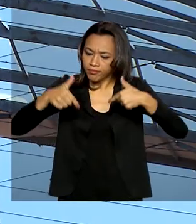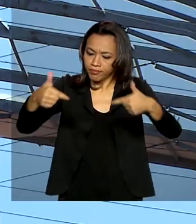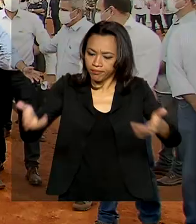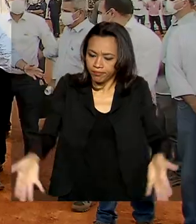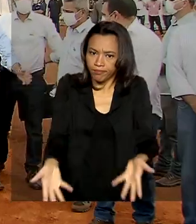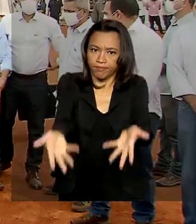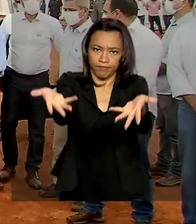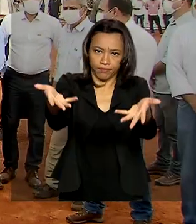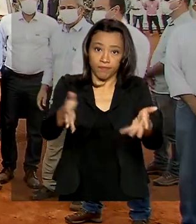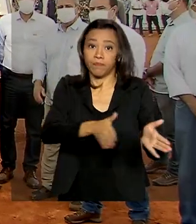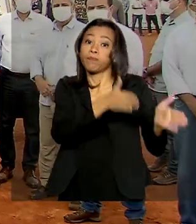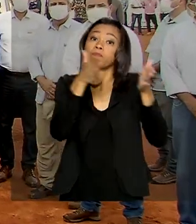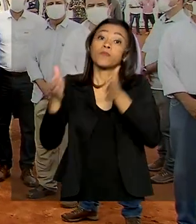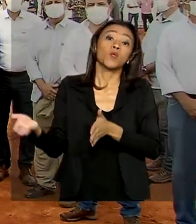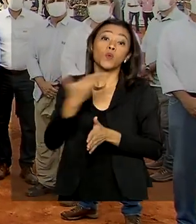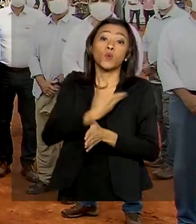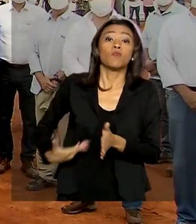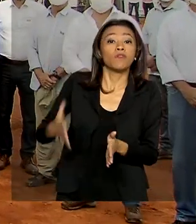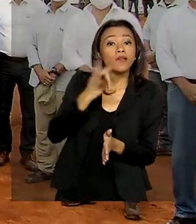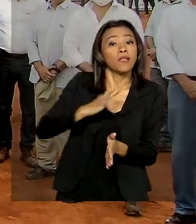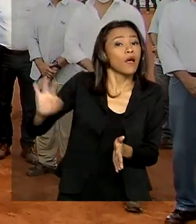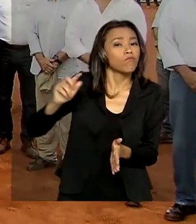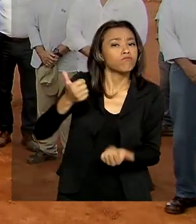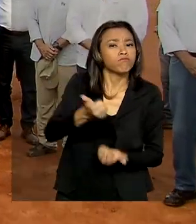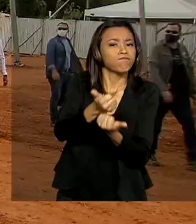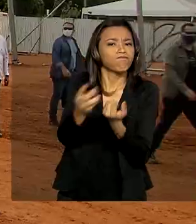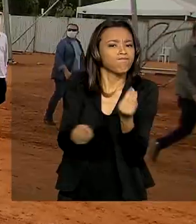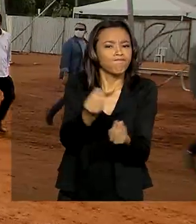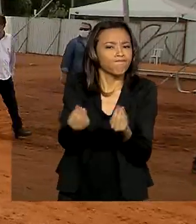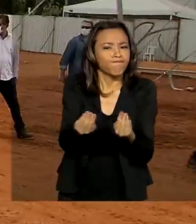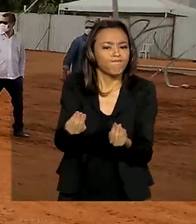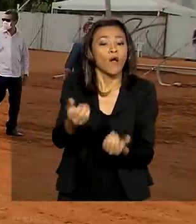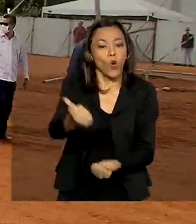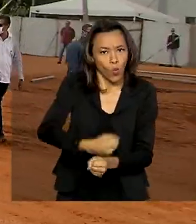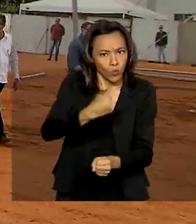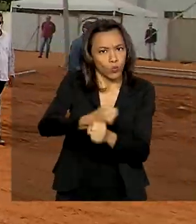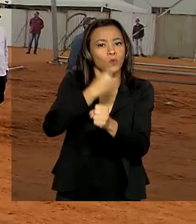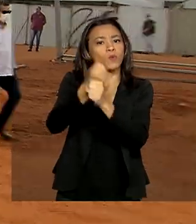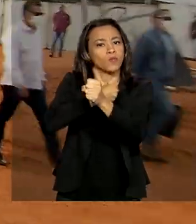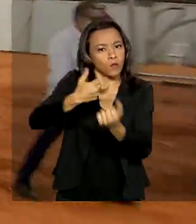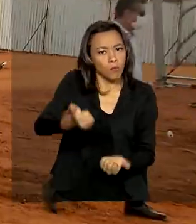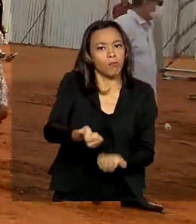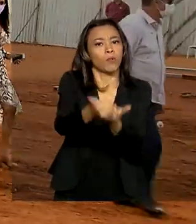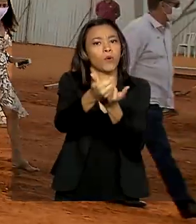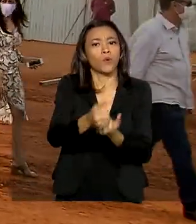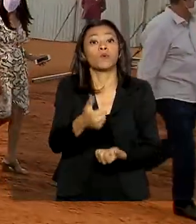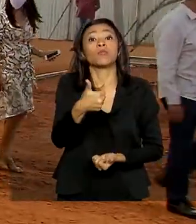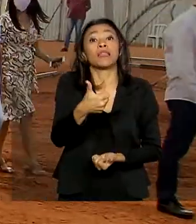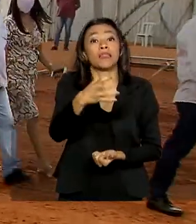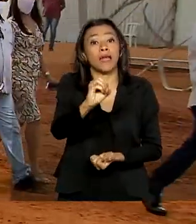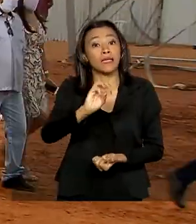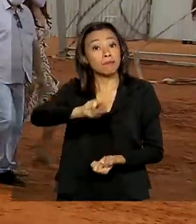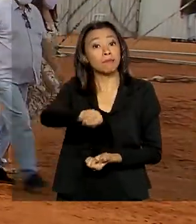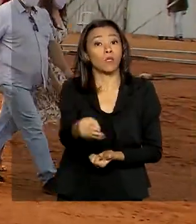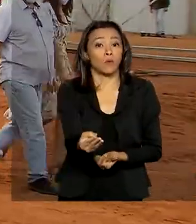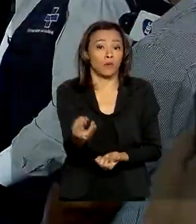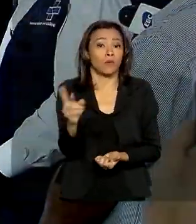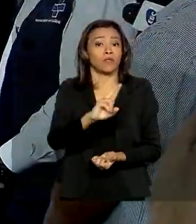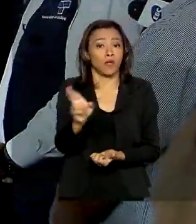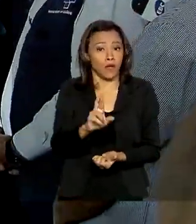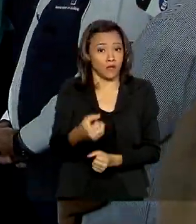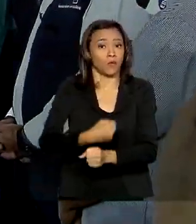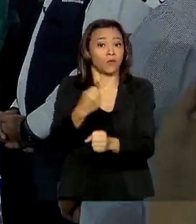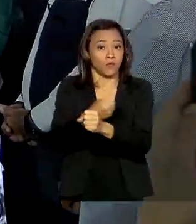unidade. Já o governo federal arcou com a construção do hospital, orçado em 10 milhões de reais.